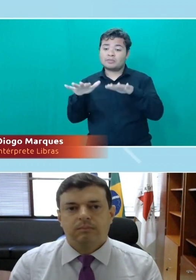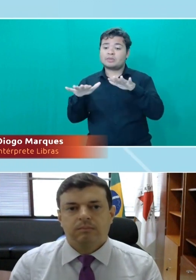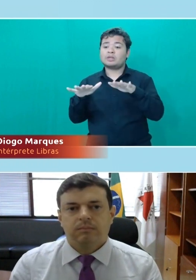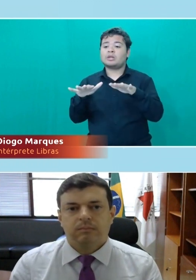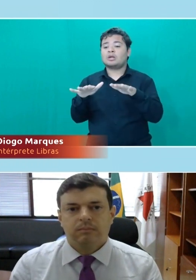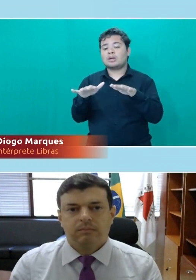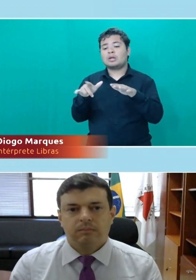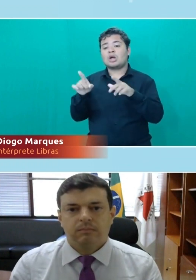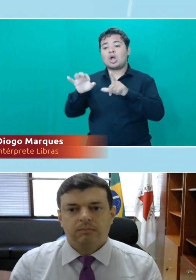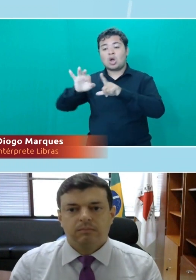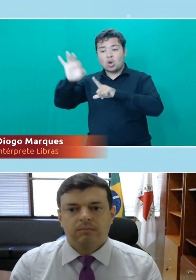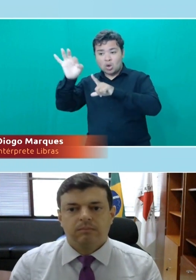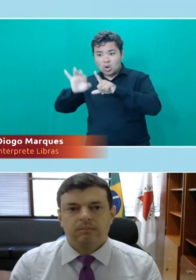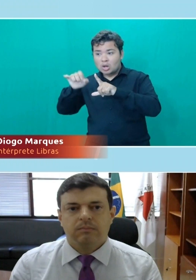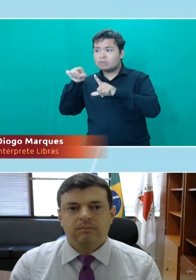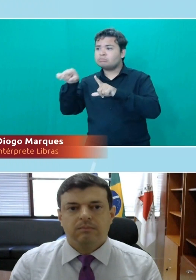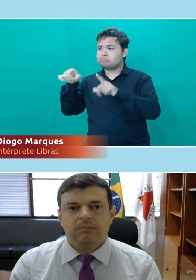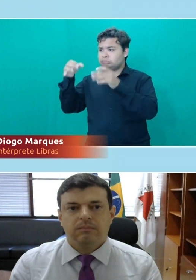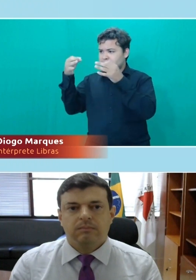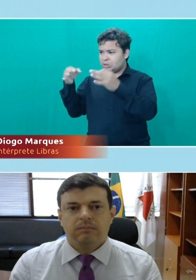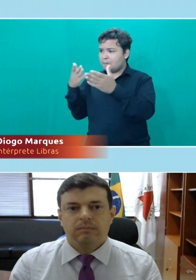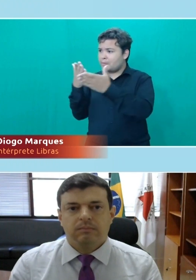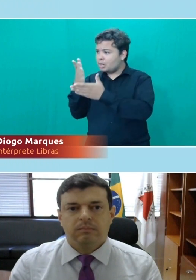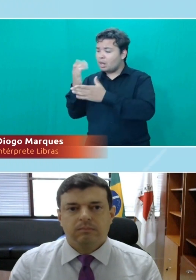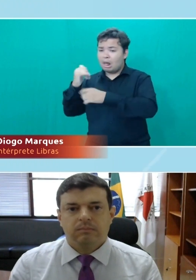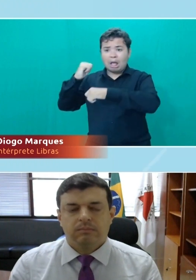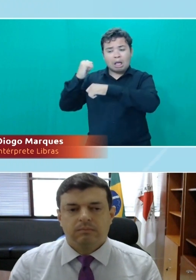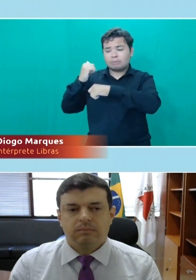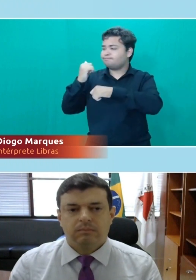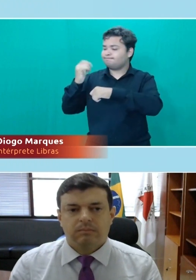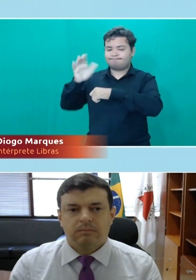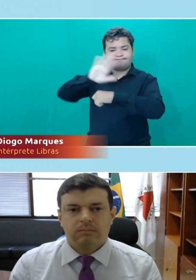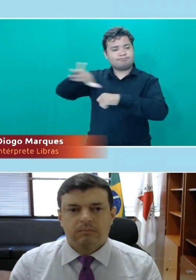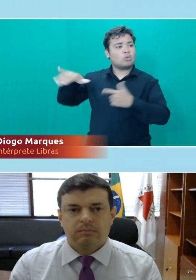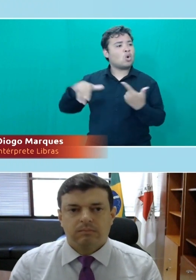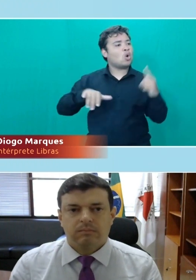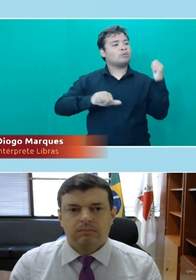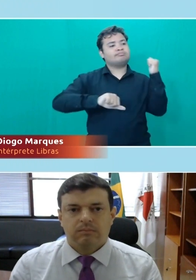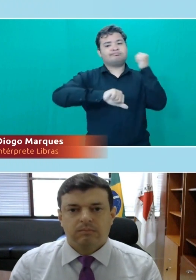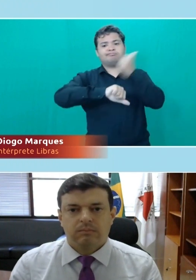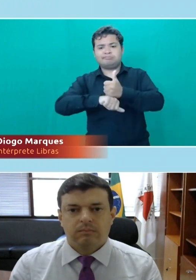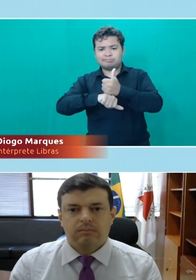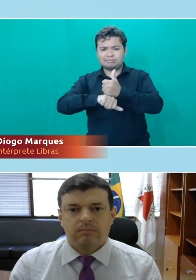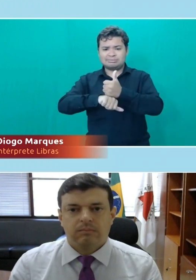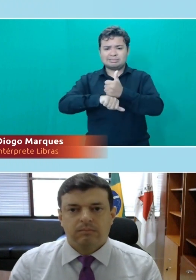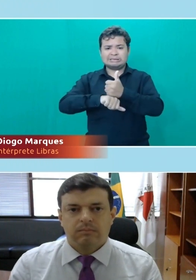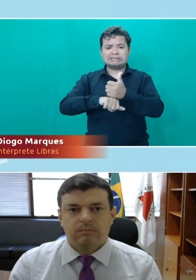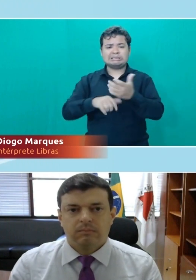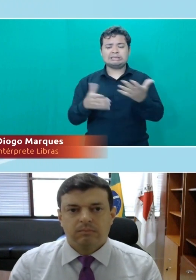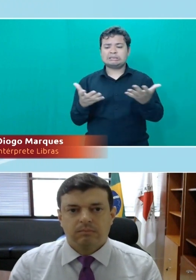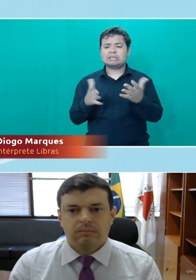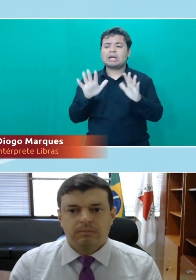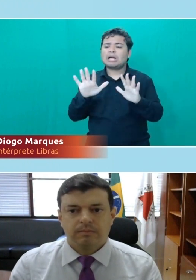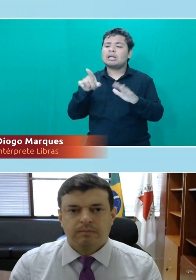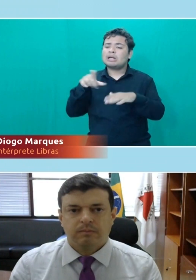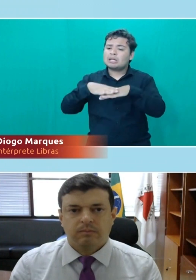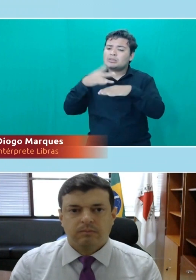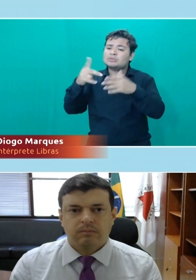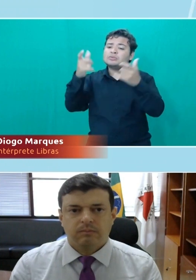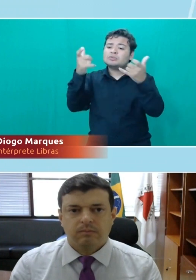deveria ser nomeado para a vaga não é, é nomeado o outro candidato, enfim, gostaria que o senhor falasse um pouco disso,